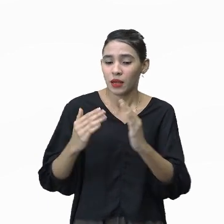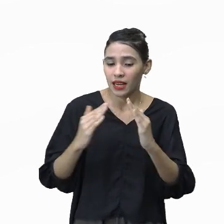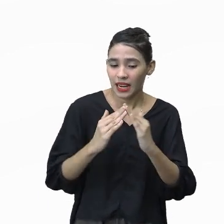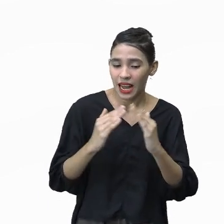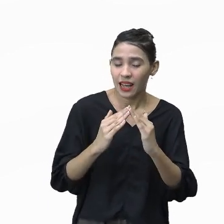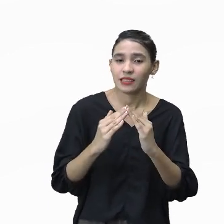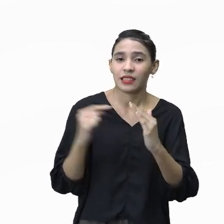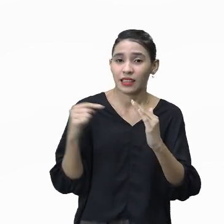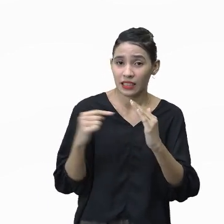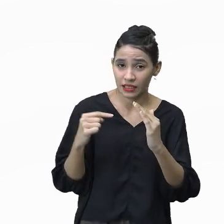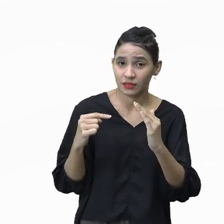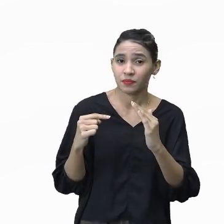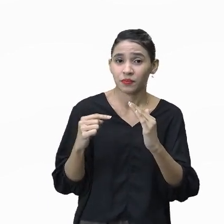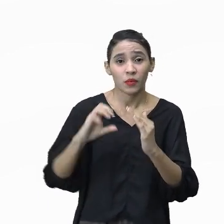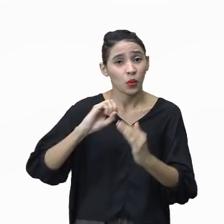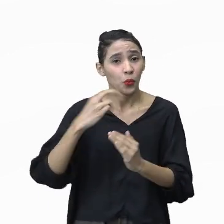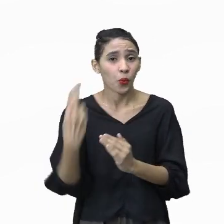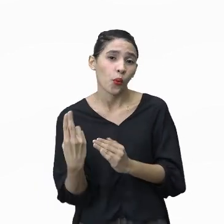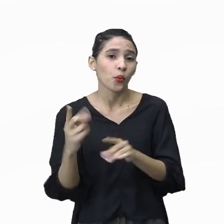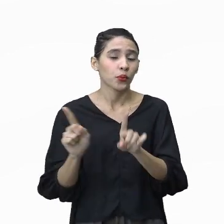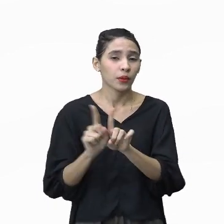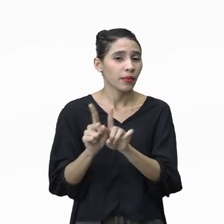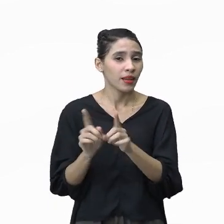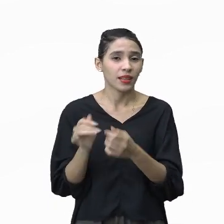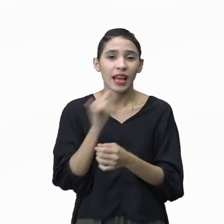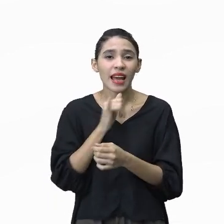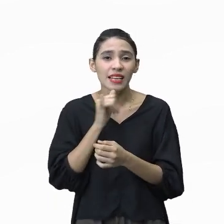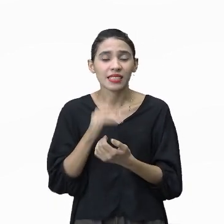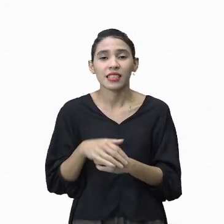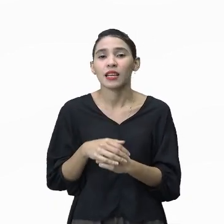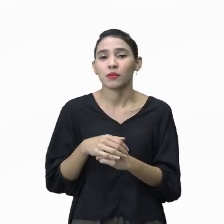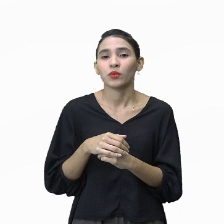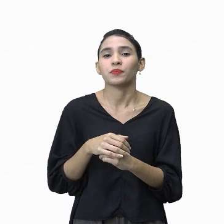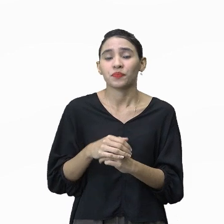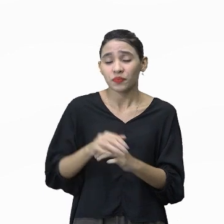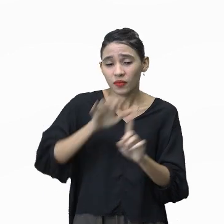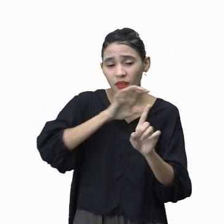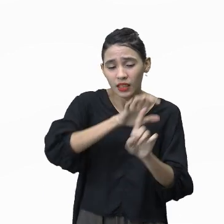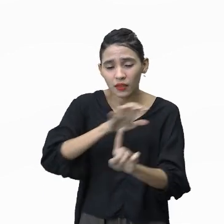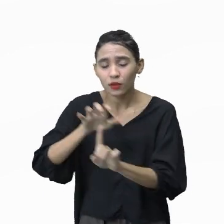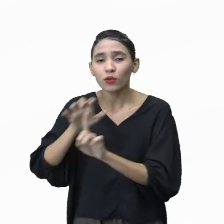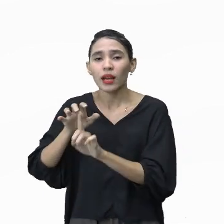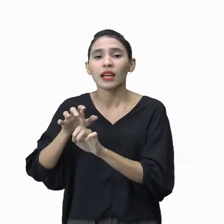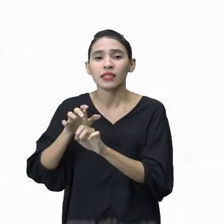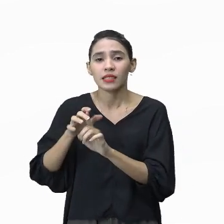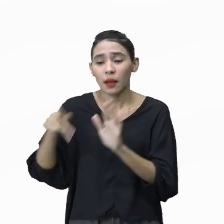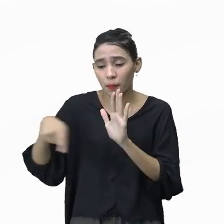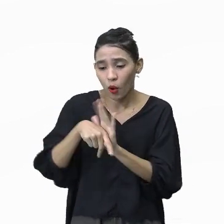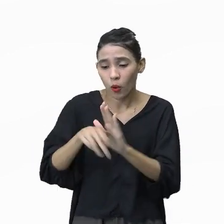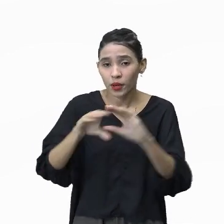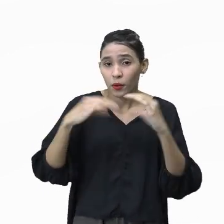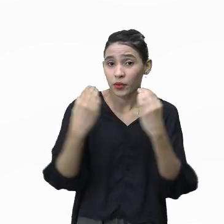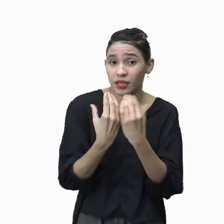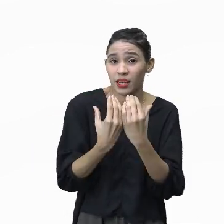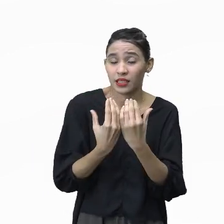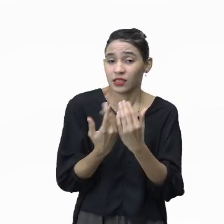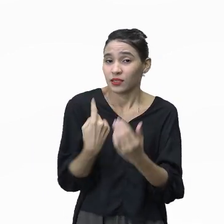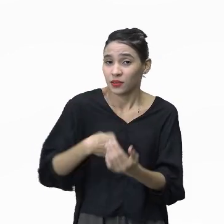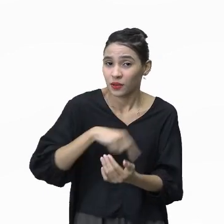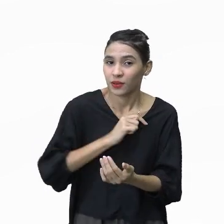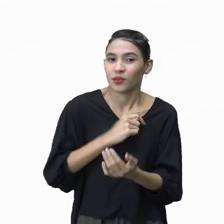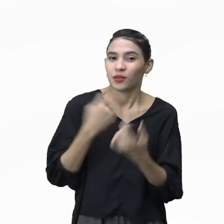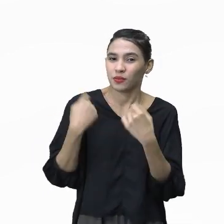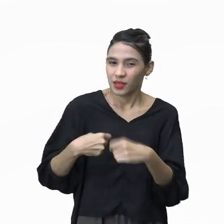da nossa casa, né, ou podem ser também frutos da tradição presente na nossa comunidade, que a gente precisa